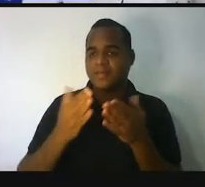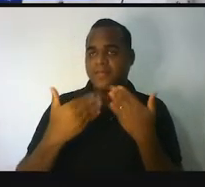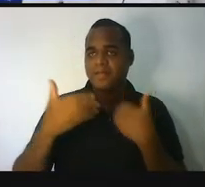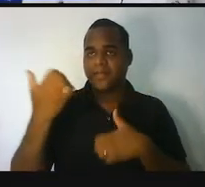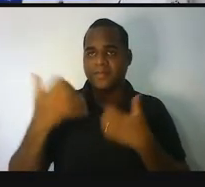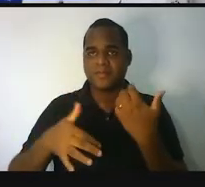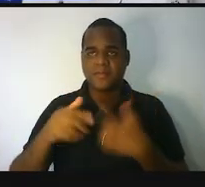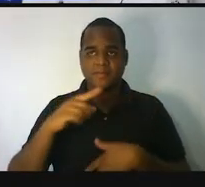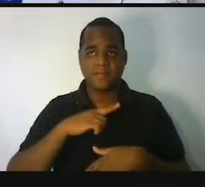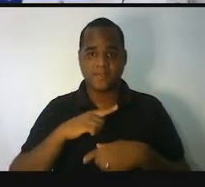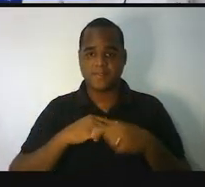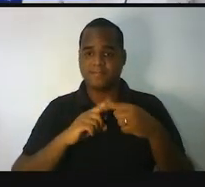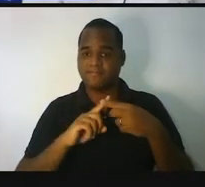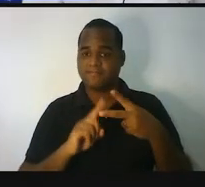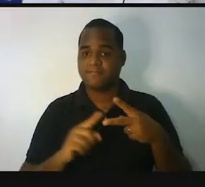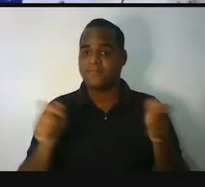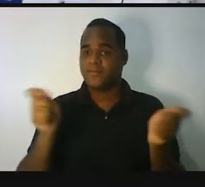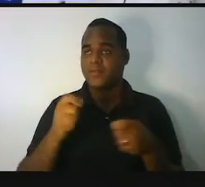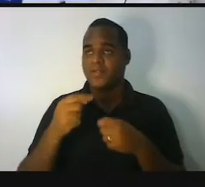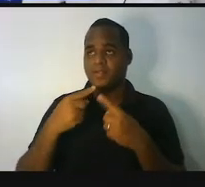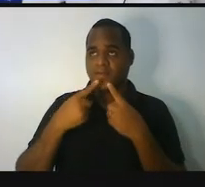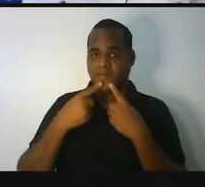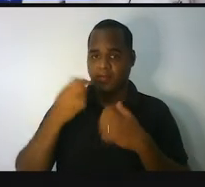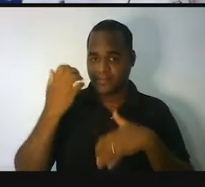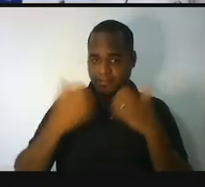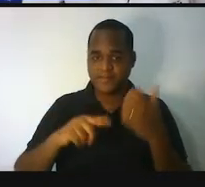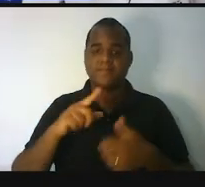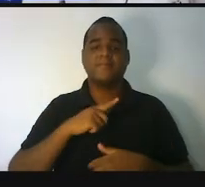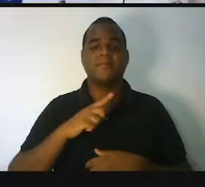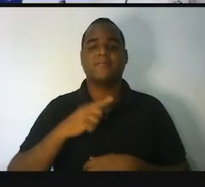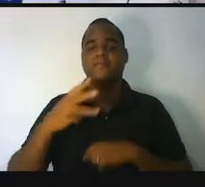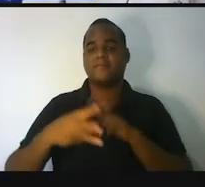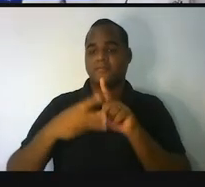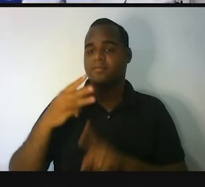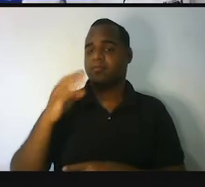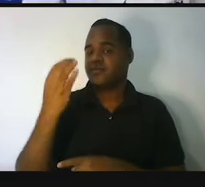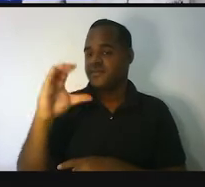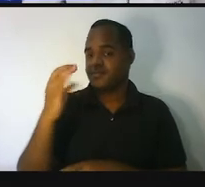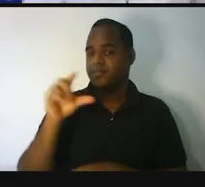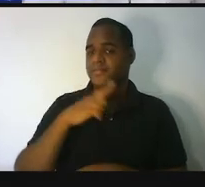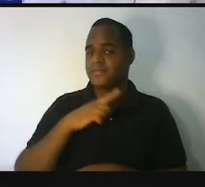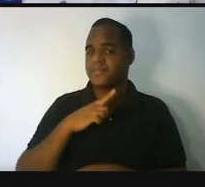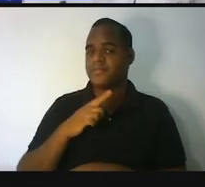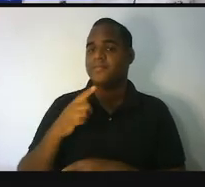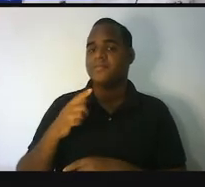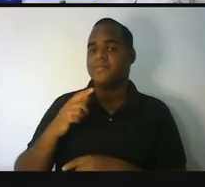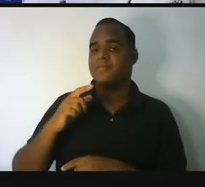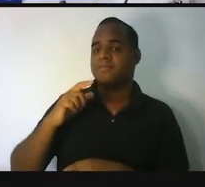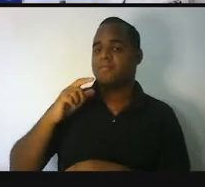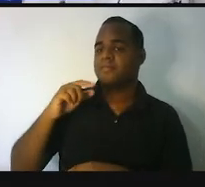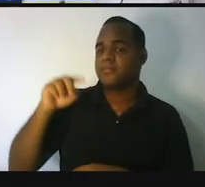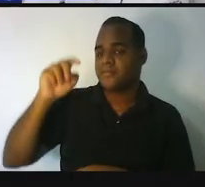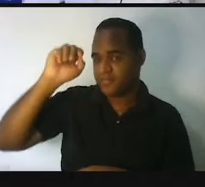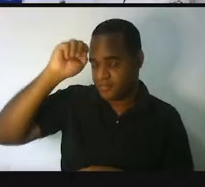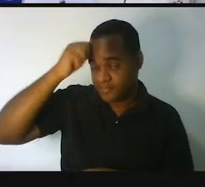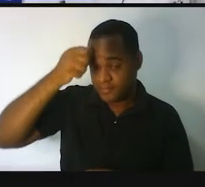e eles apresentam, eles falam de três cientistas mulheres negras da NASA,